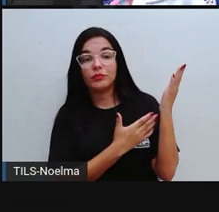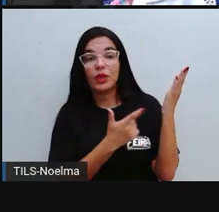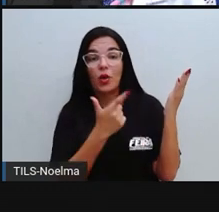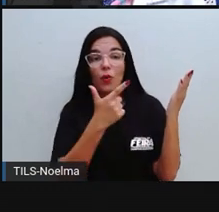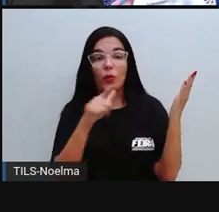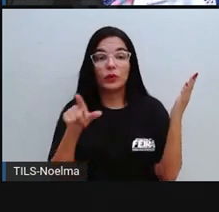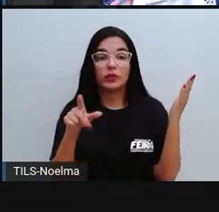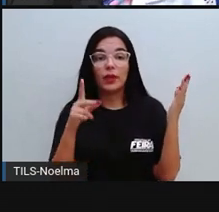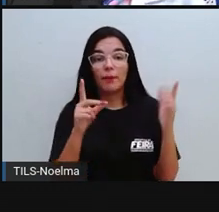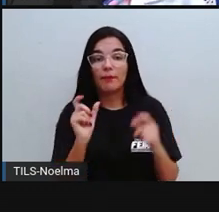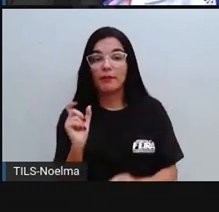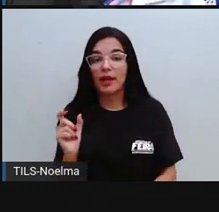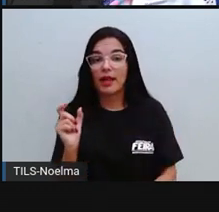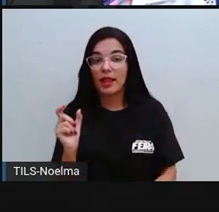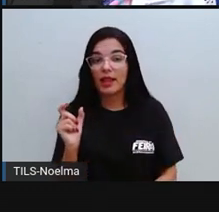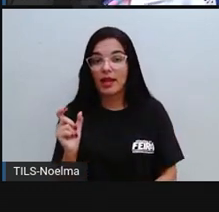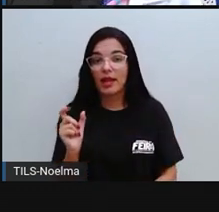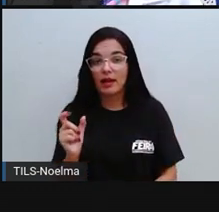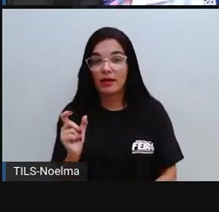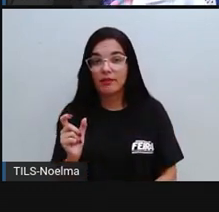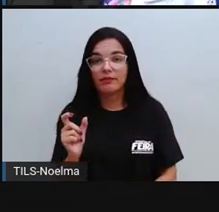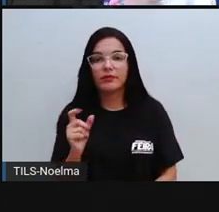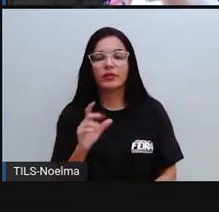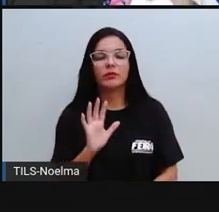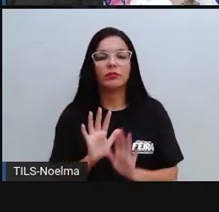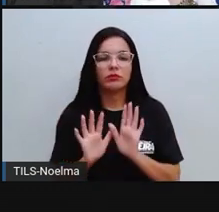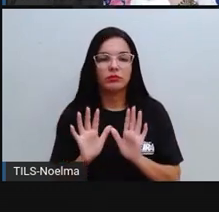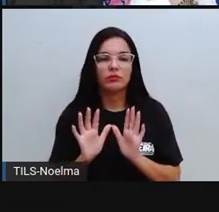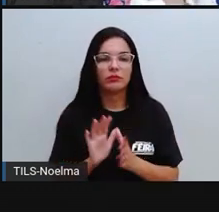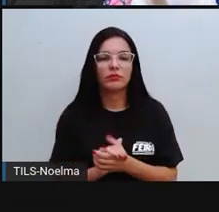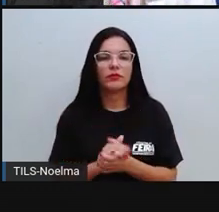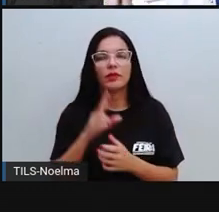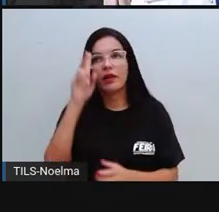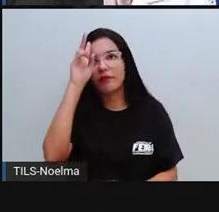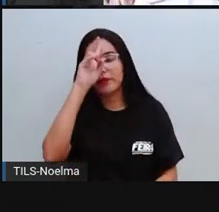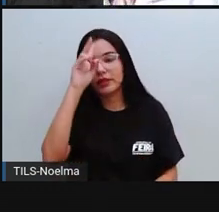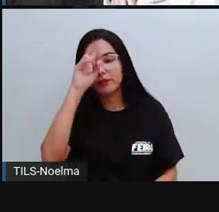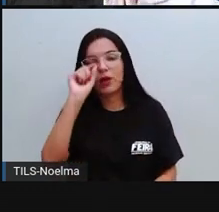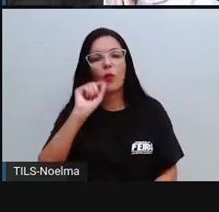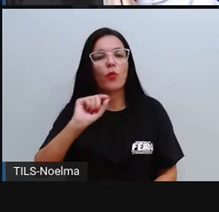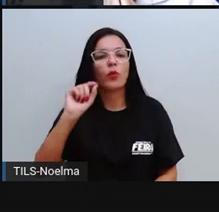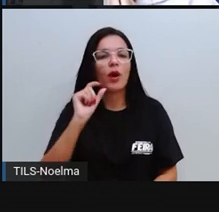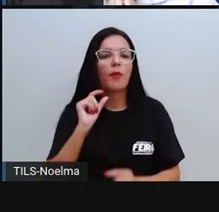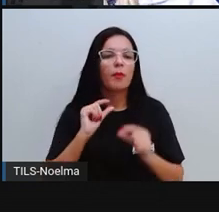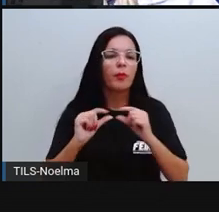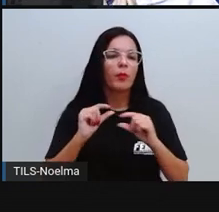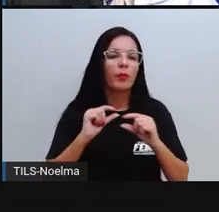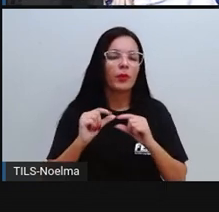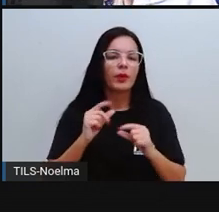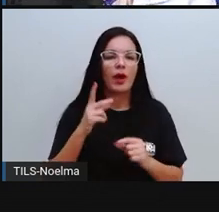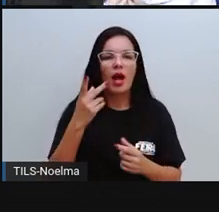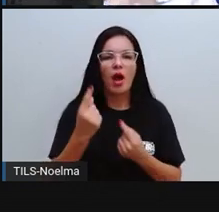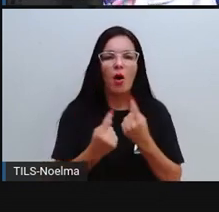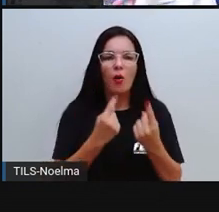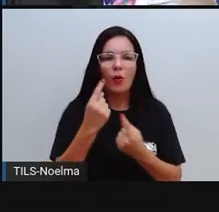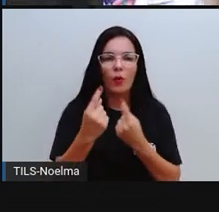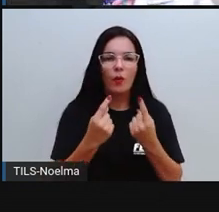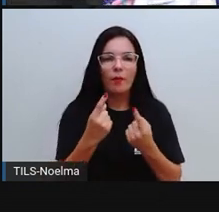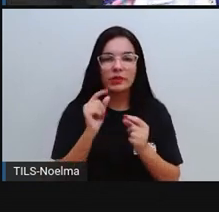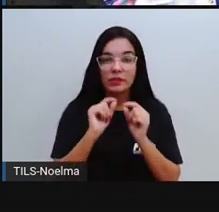Bom, agora, olha lá, a gente vai ver, né? Vai relembrar um pouquinho algumas coisas que a Pró falou sobre